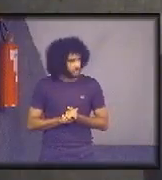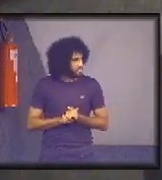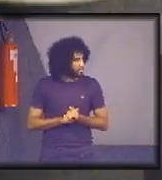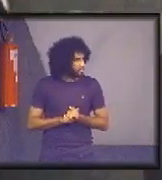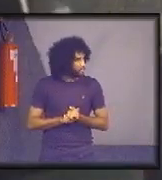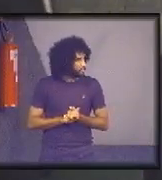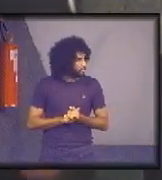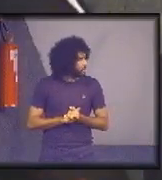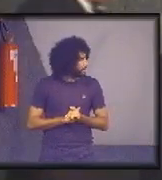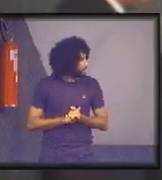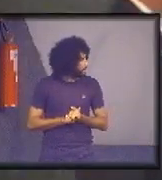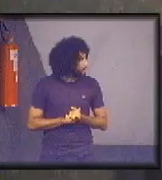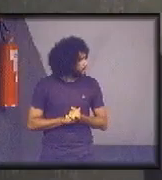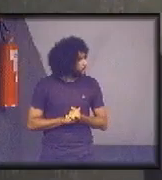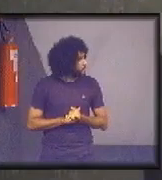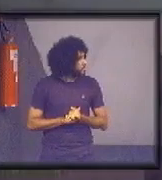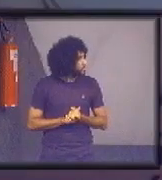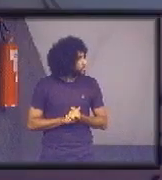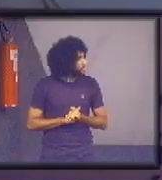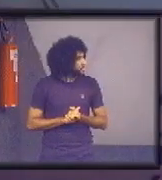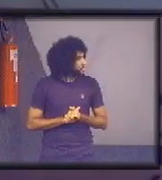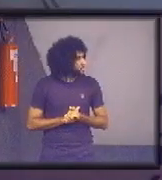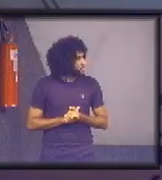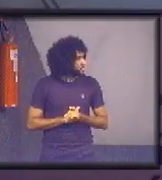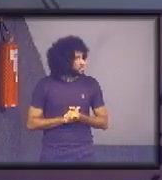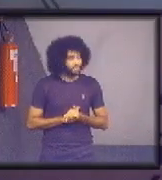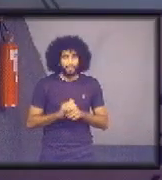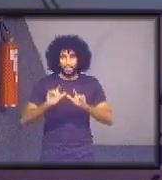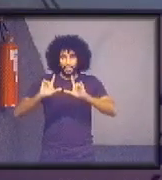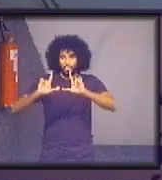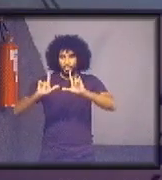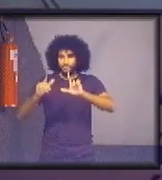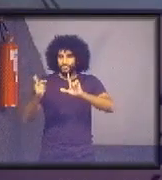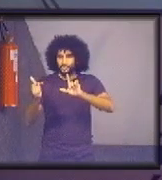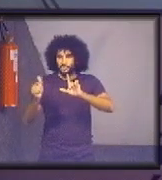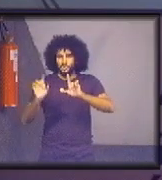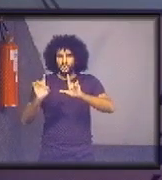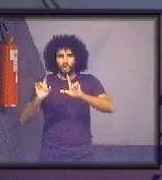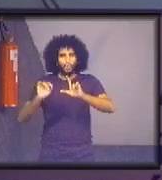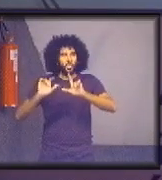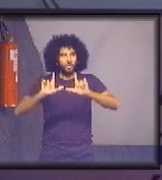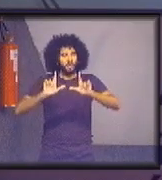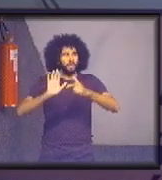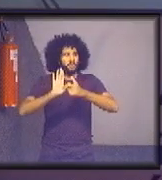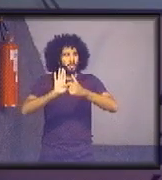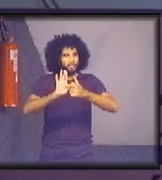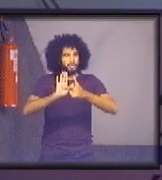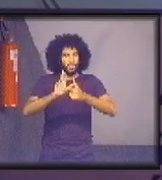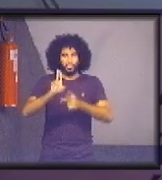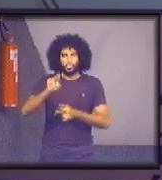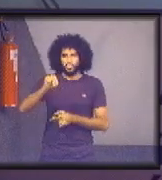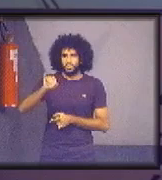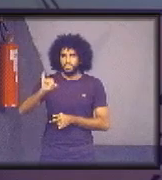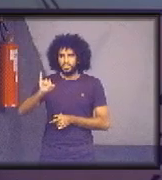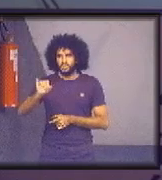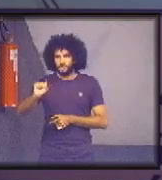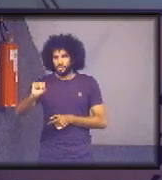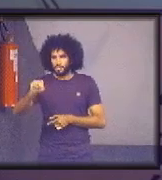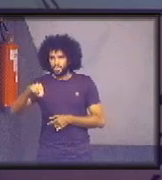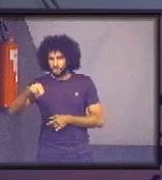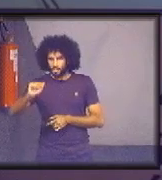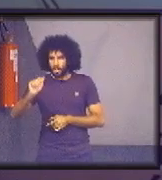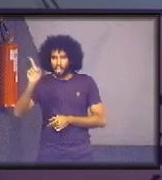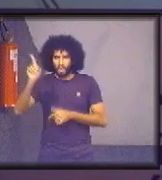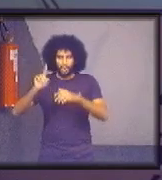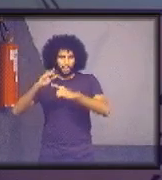veio com a foto aqui. Mas era apenas uma foto ali para mostrar para vocês da usina. A usina fotovoltaica do